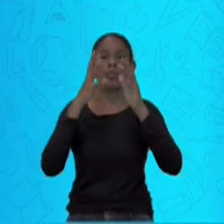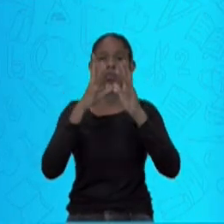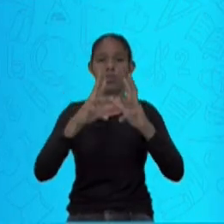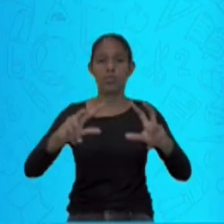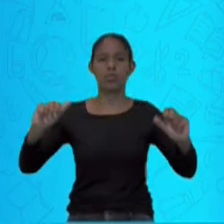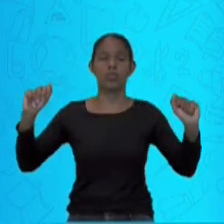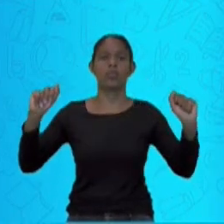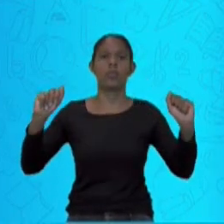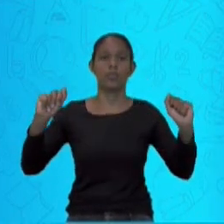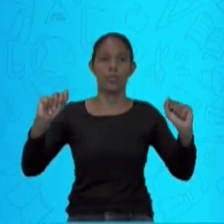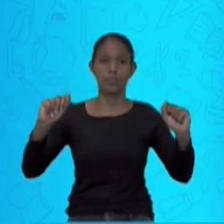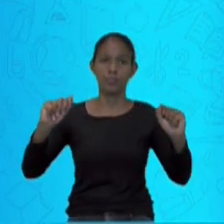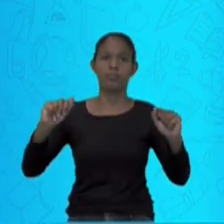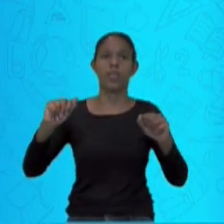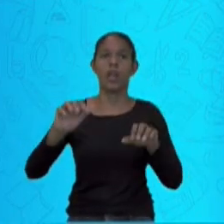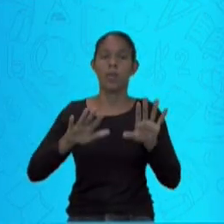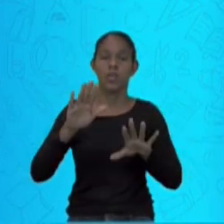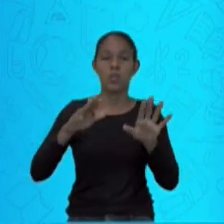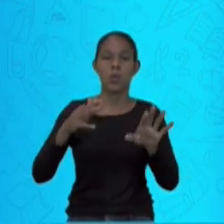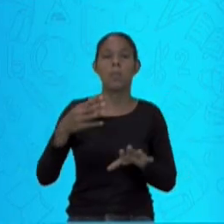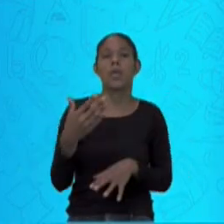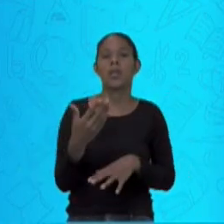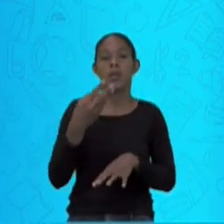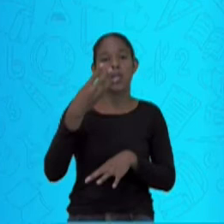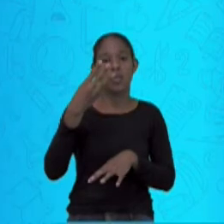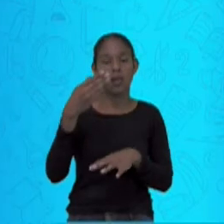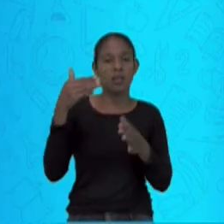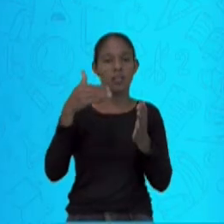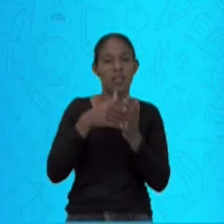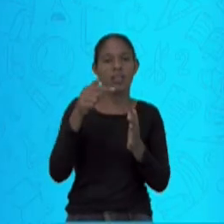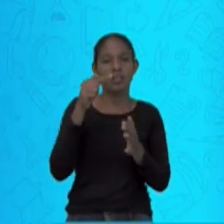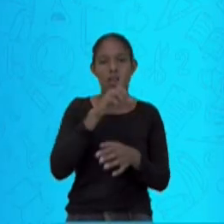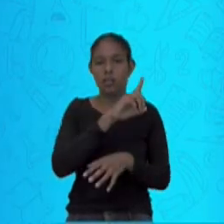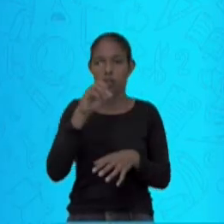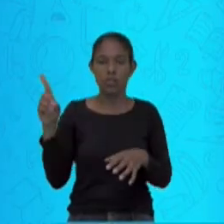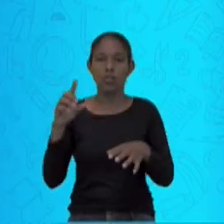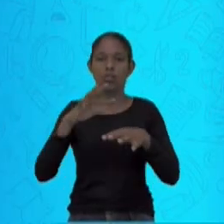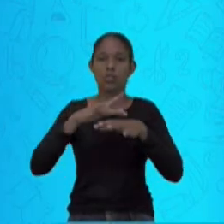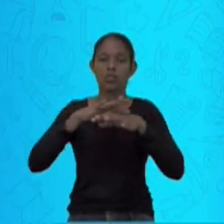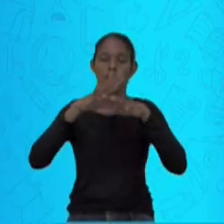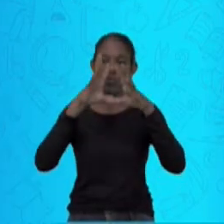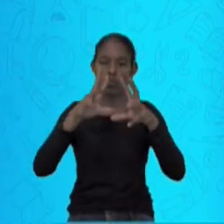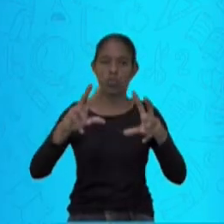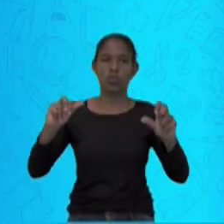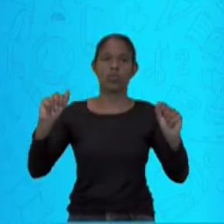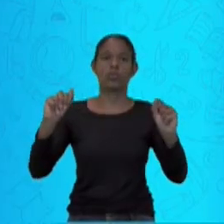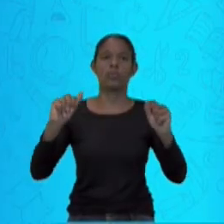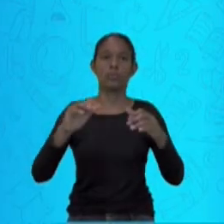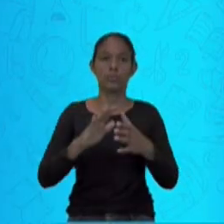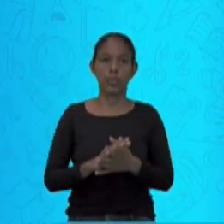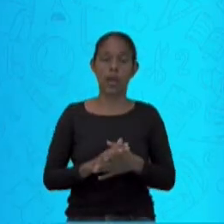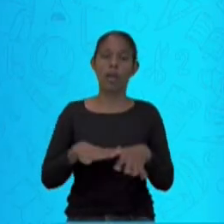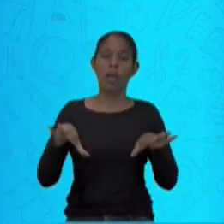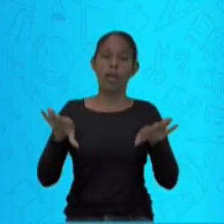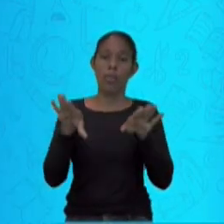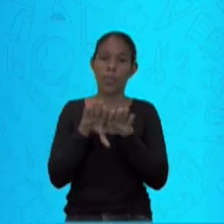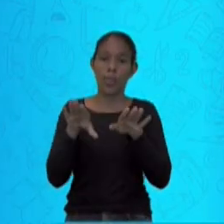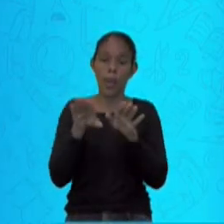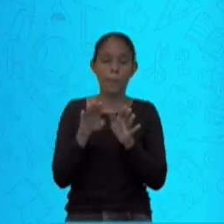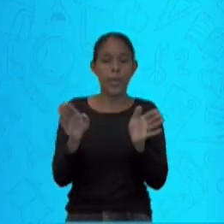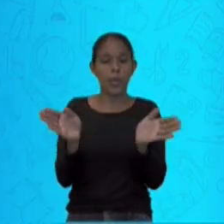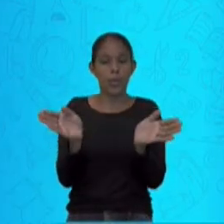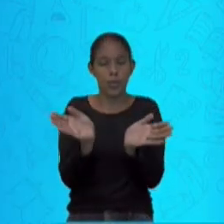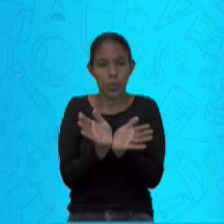7 dias. Agente etiológico, vírus da zika, que é um R.A. do viral também. Também pertence à família